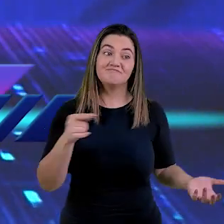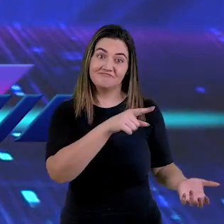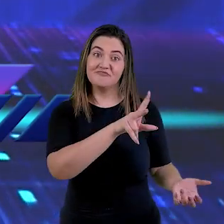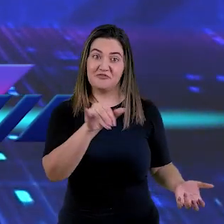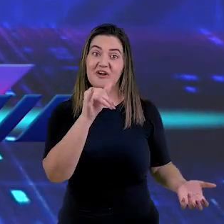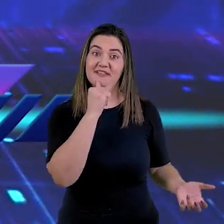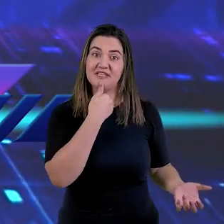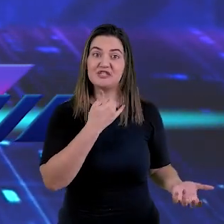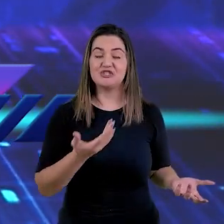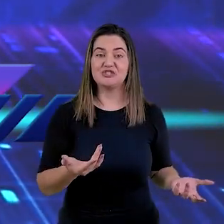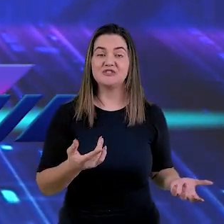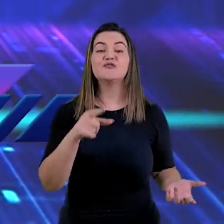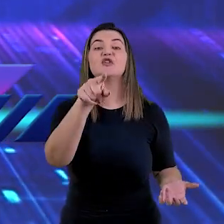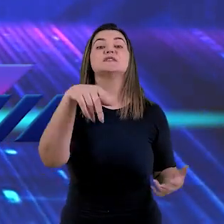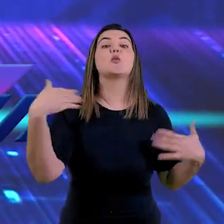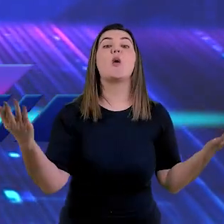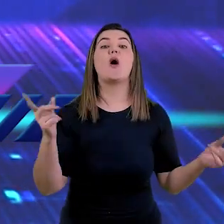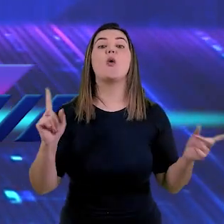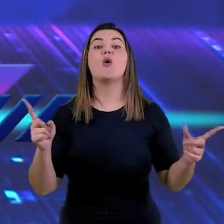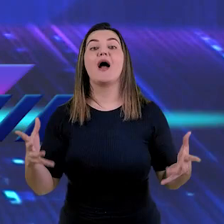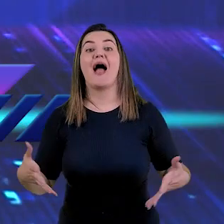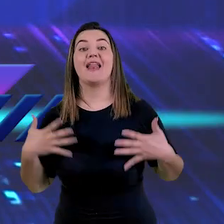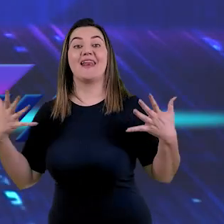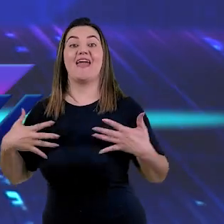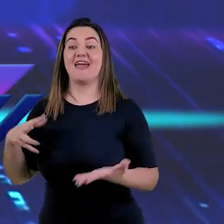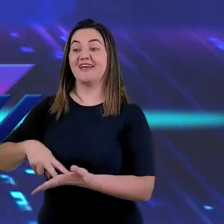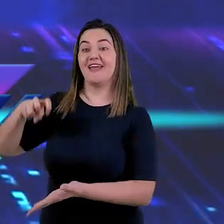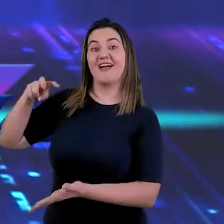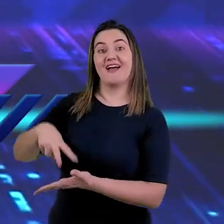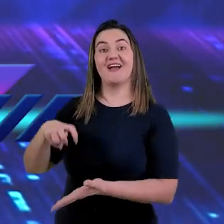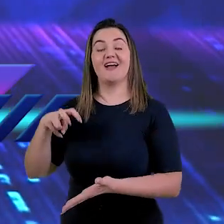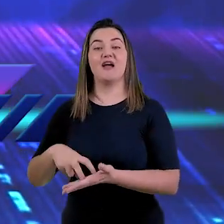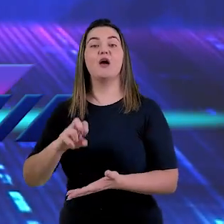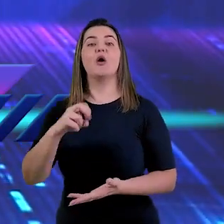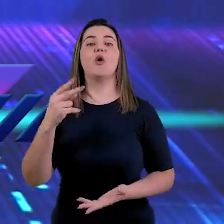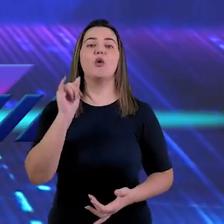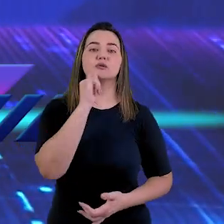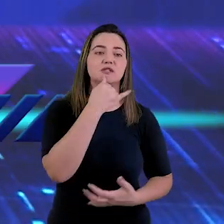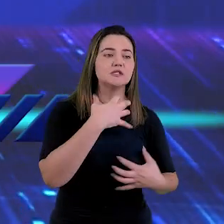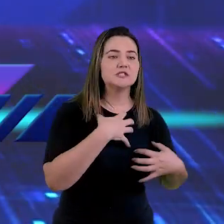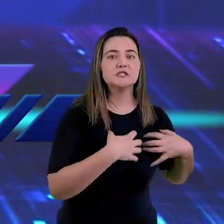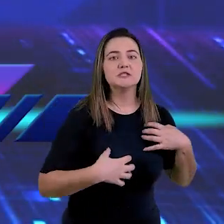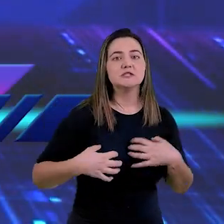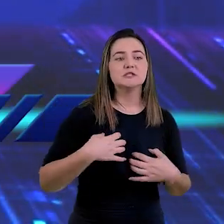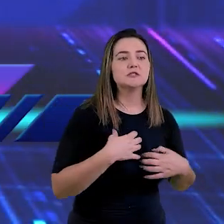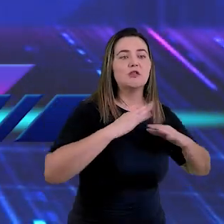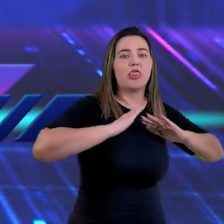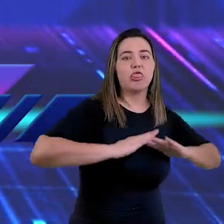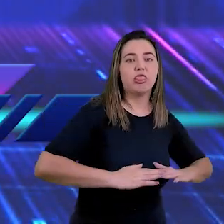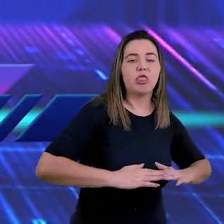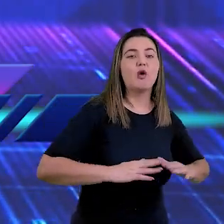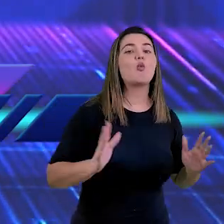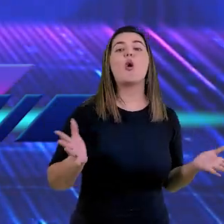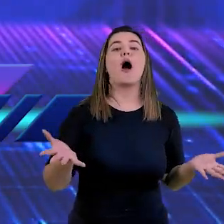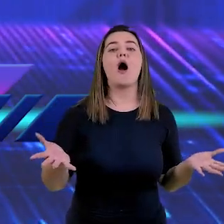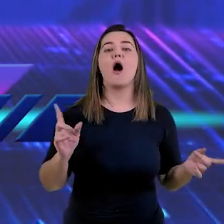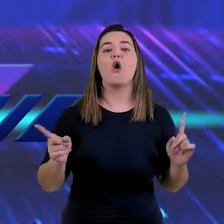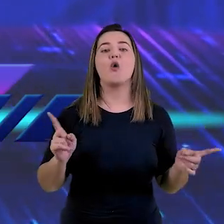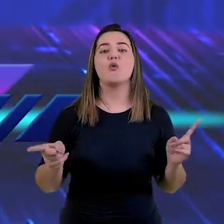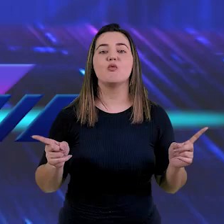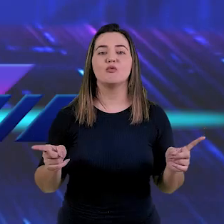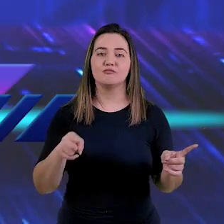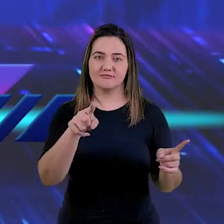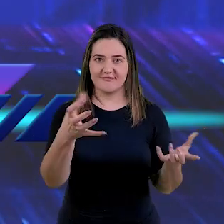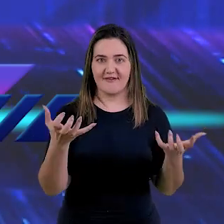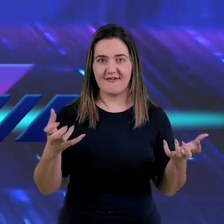Jesus. De que lado você vai estar entre os que celebram a boda ou aqueles que se